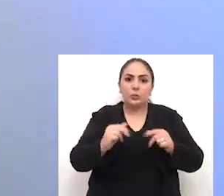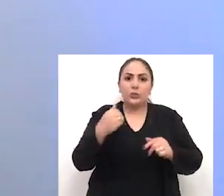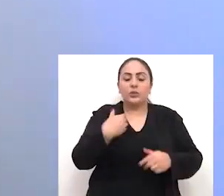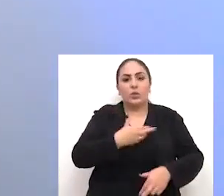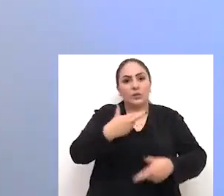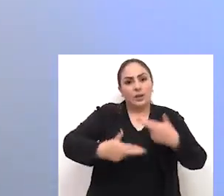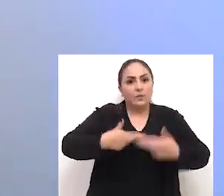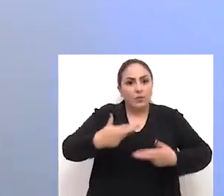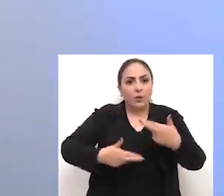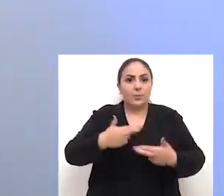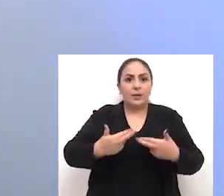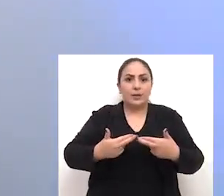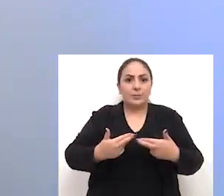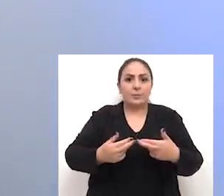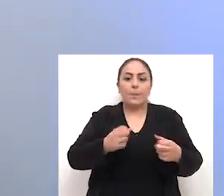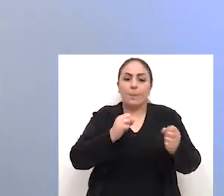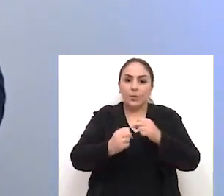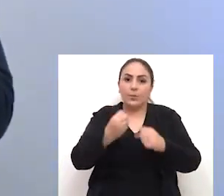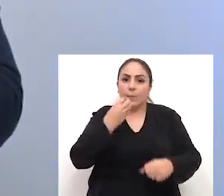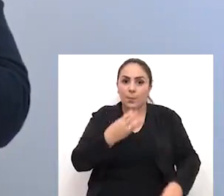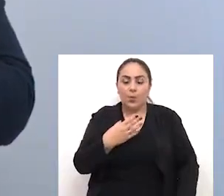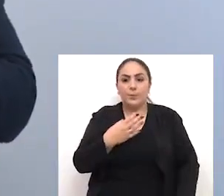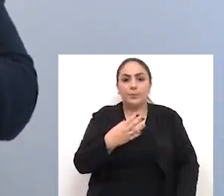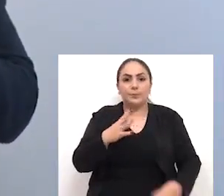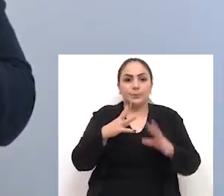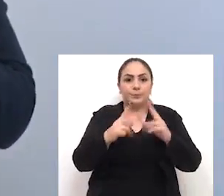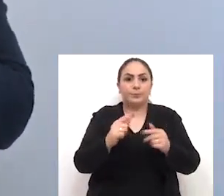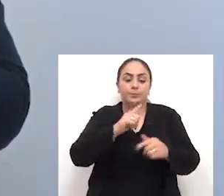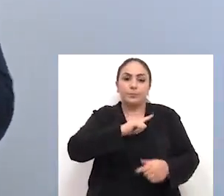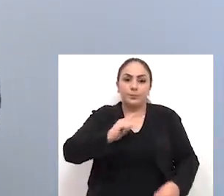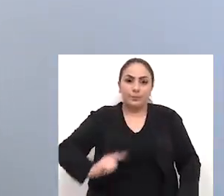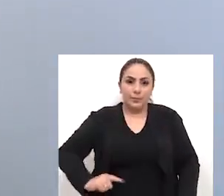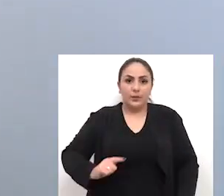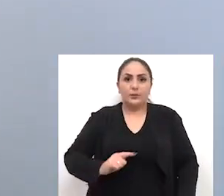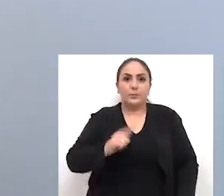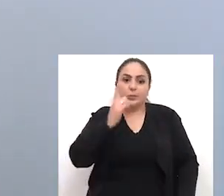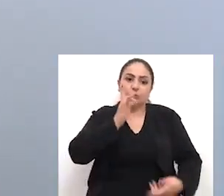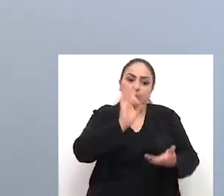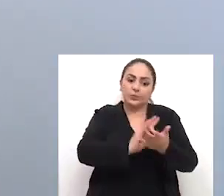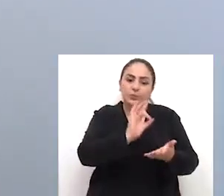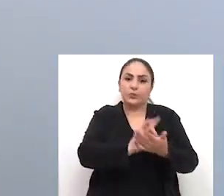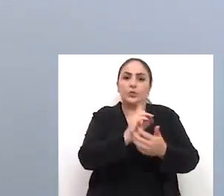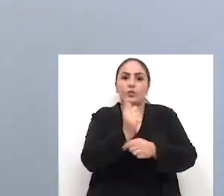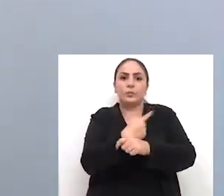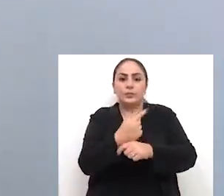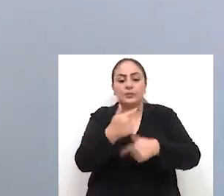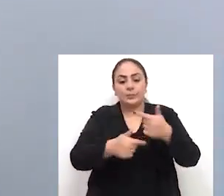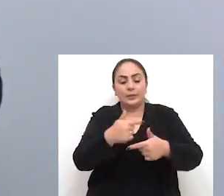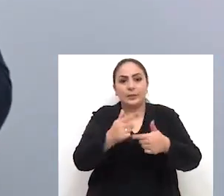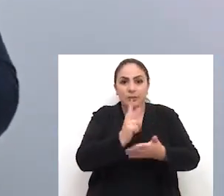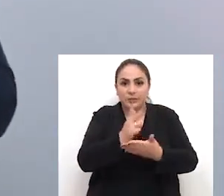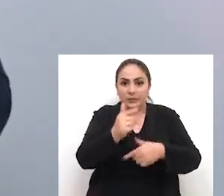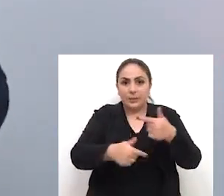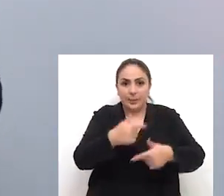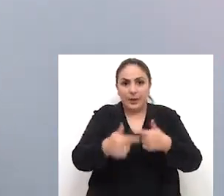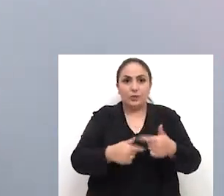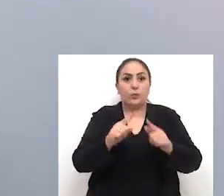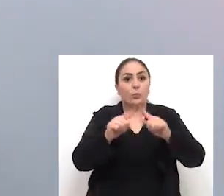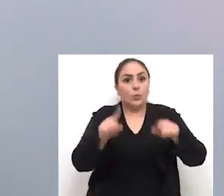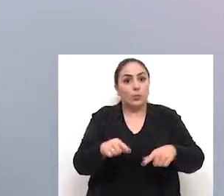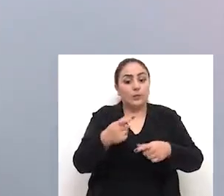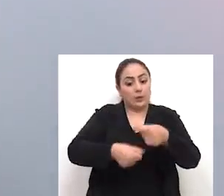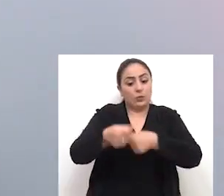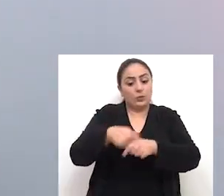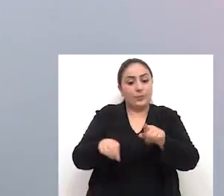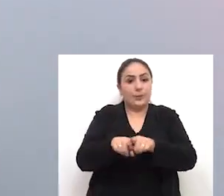efeitos da nossa reforma, benéficos que são para o governo, para garantir sustentabilidade dos serviços públicos, e para a